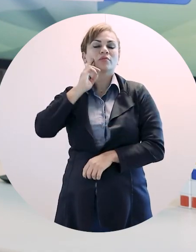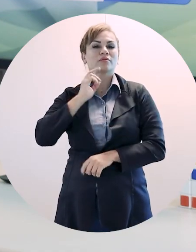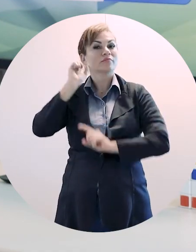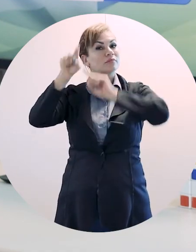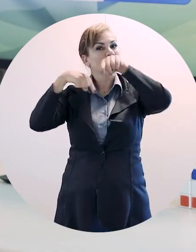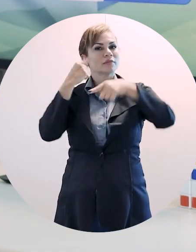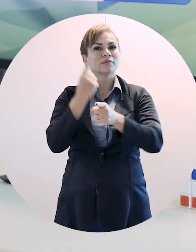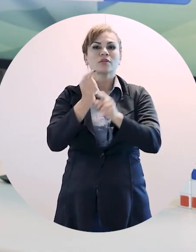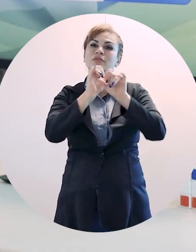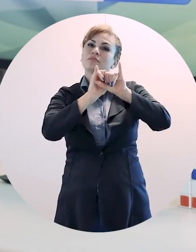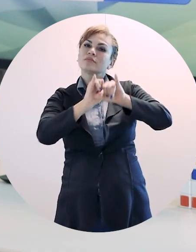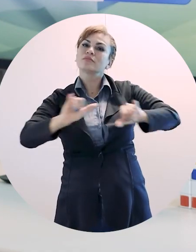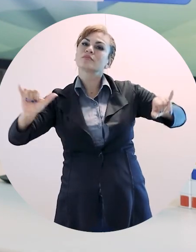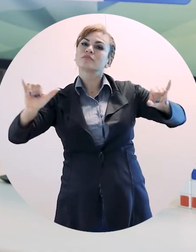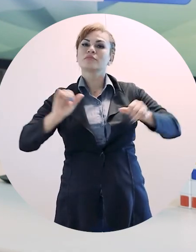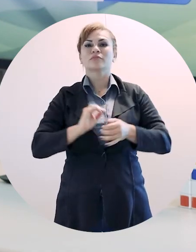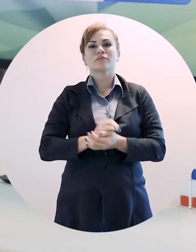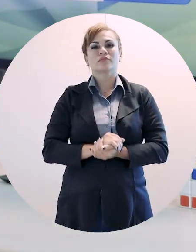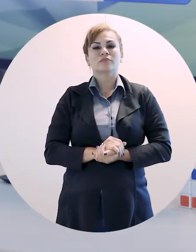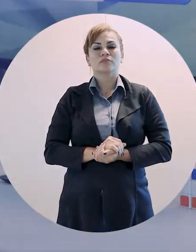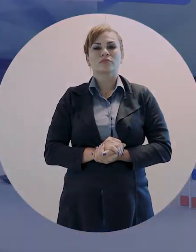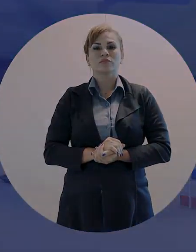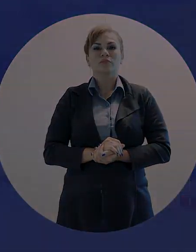o nosso próximo Giro de Notícias!